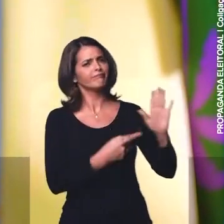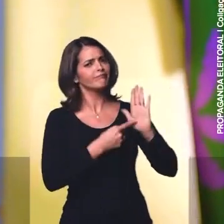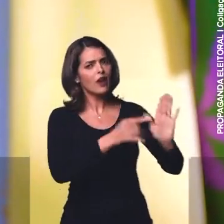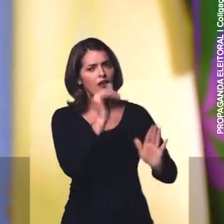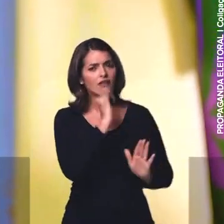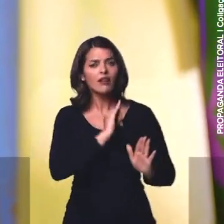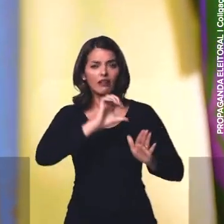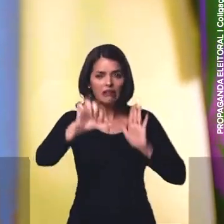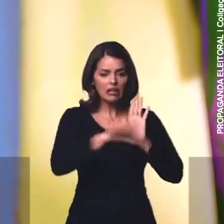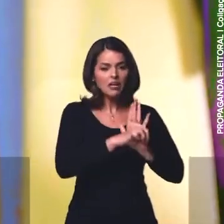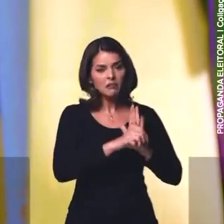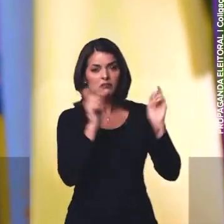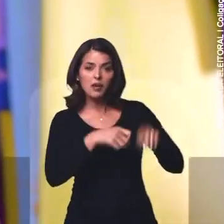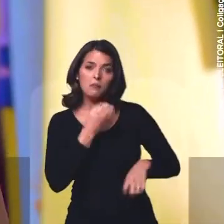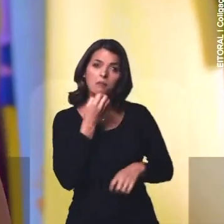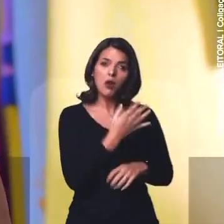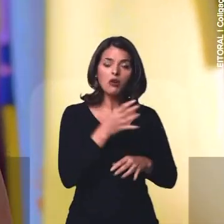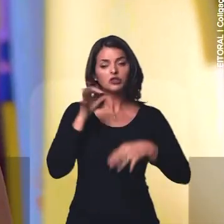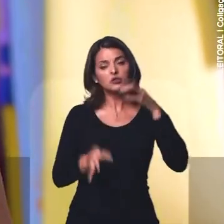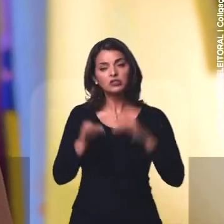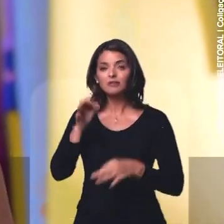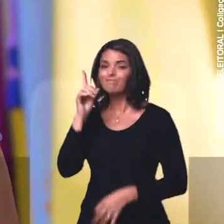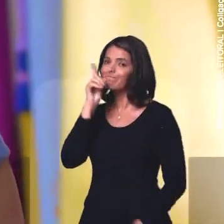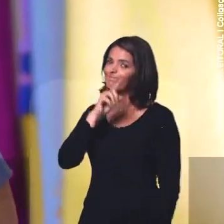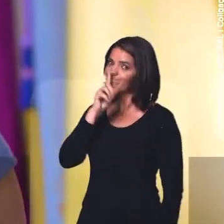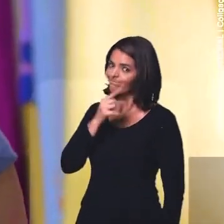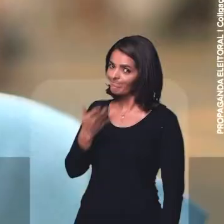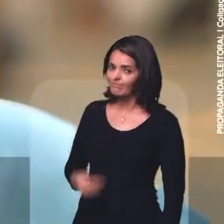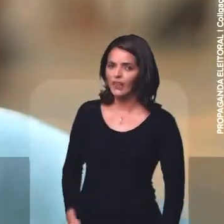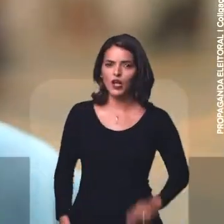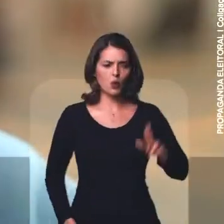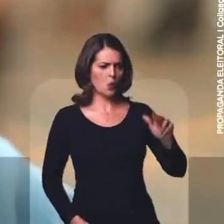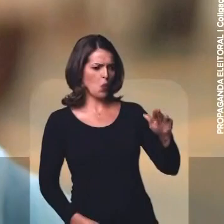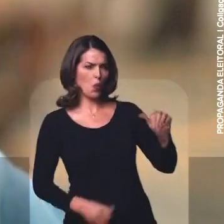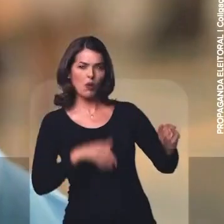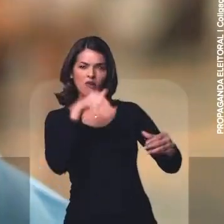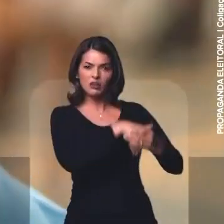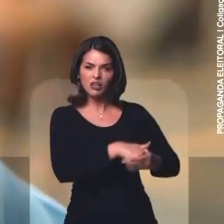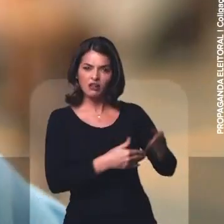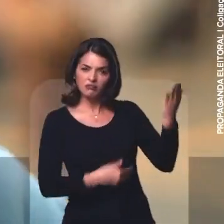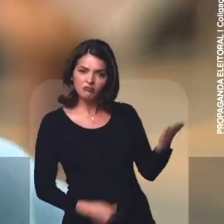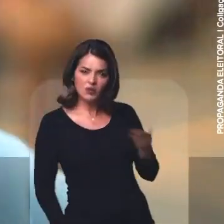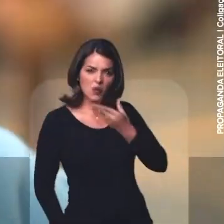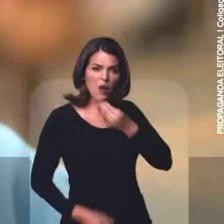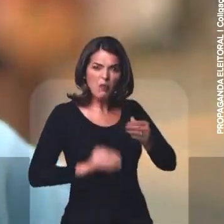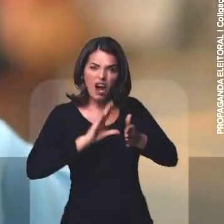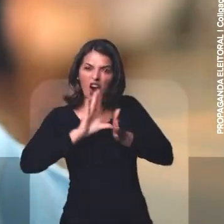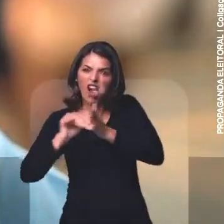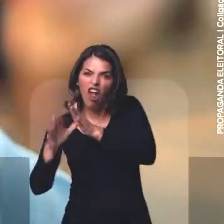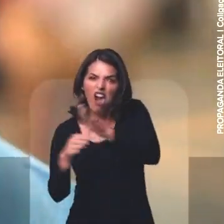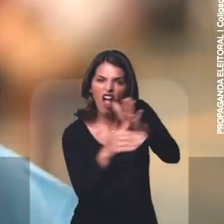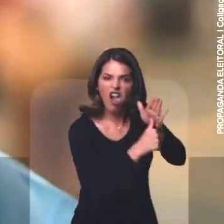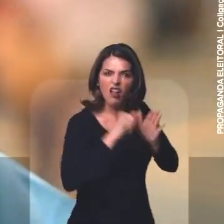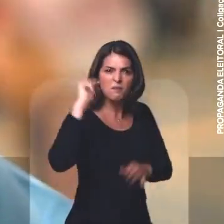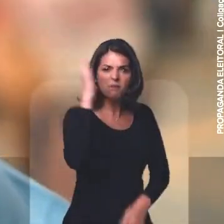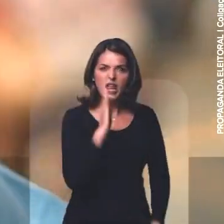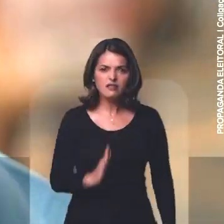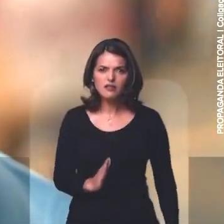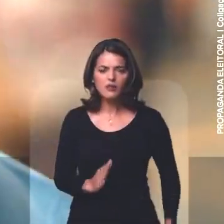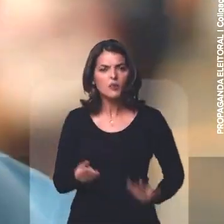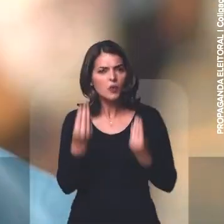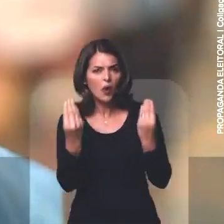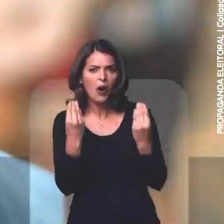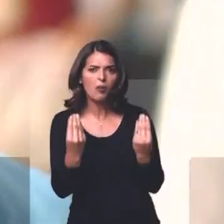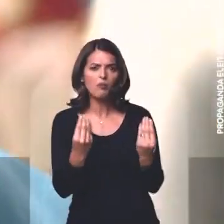o exemplo de que o crime compensa e que a justiça é falha. Jamais vou votar num cara que roubou o país